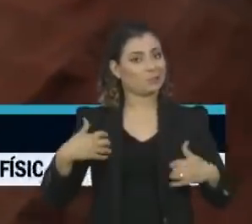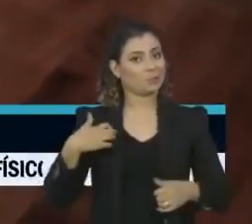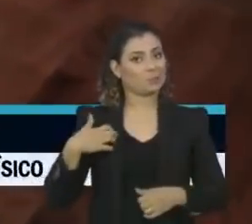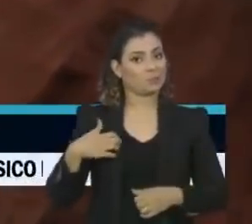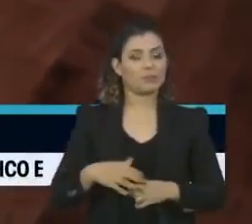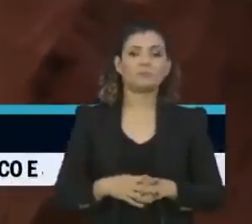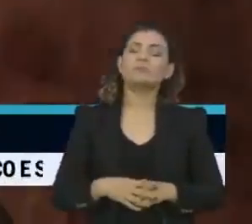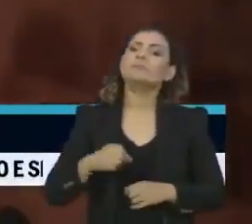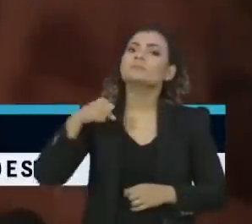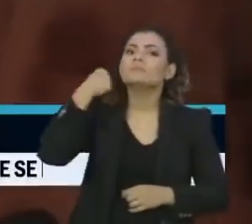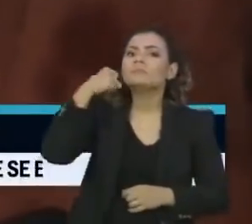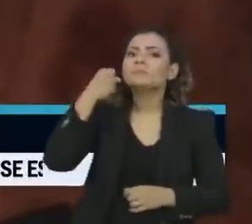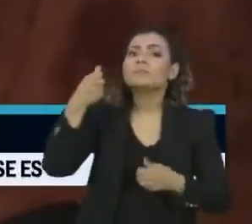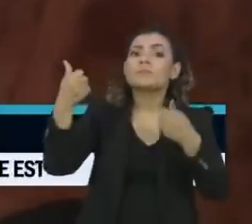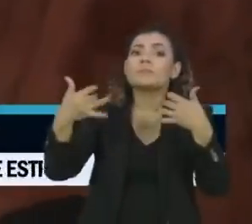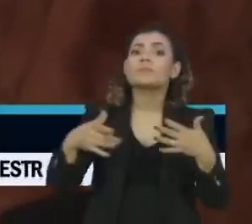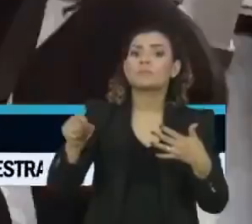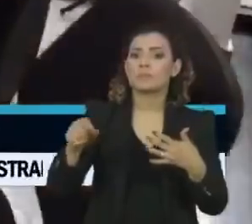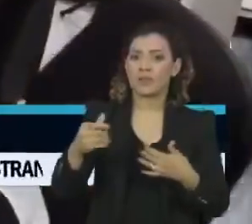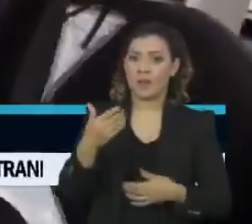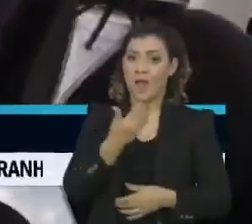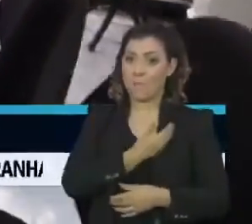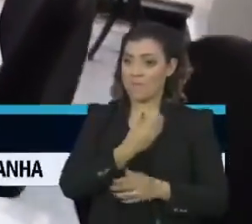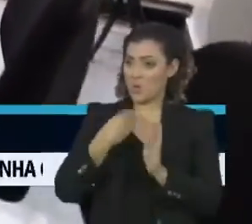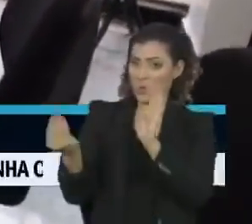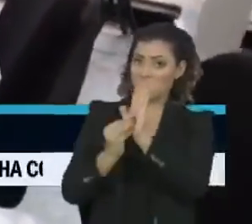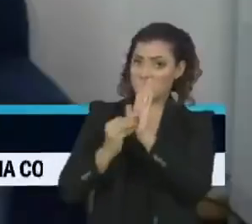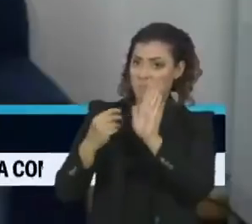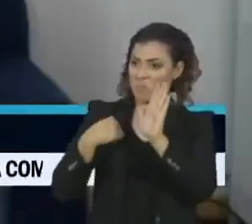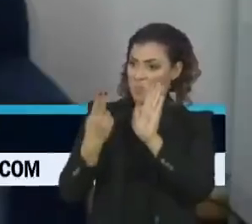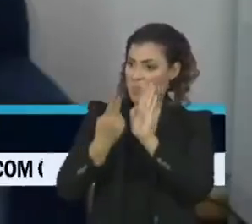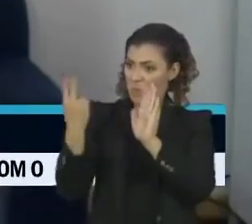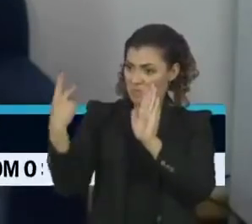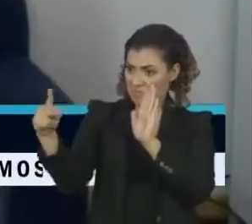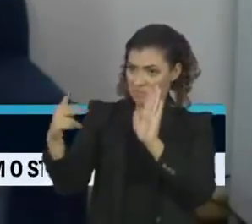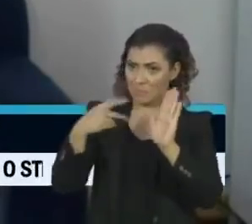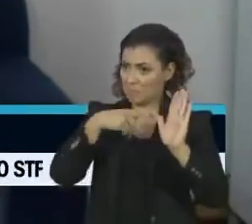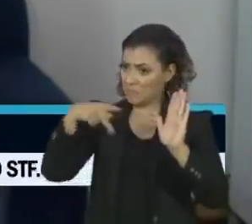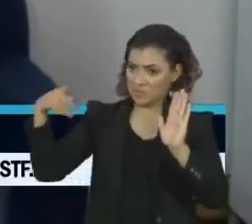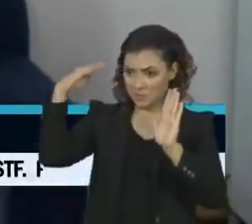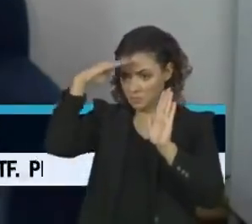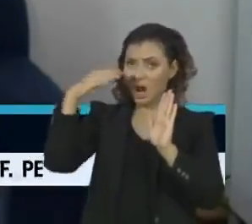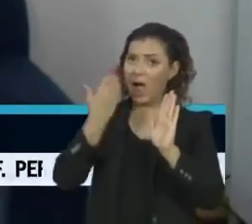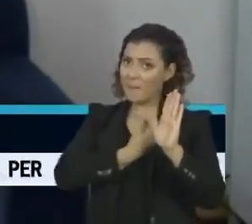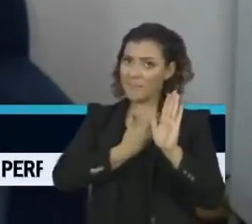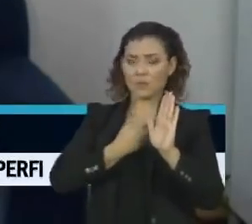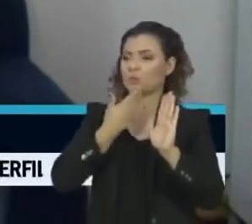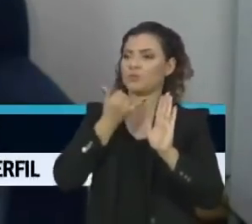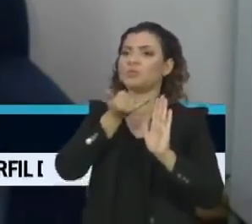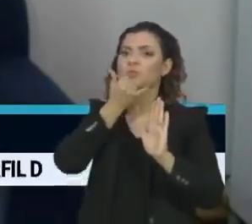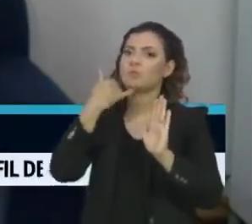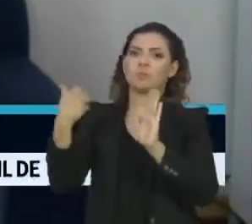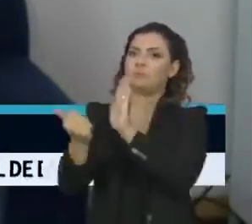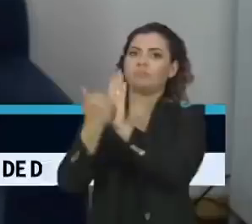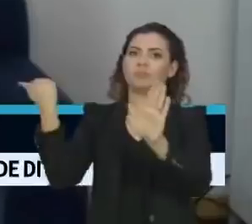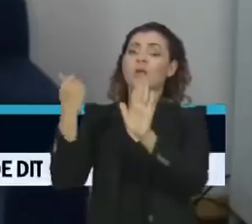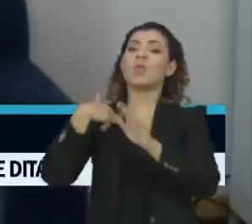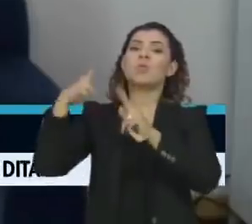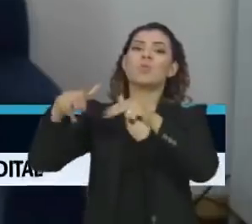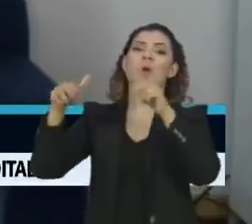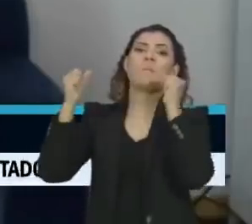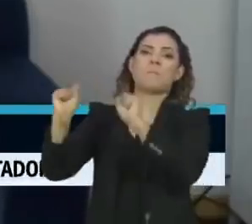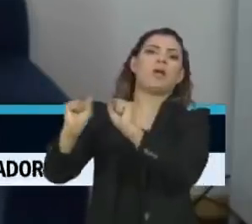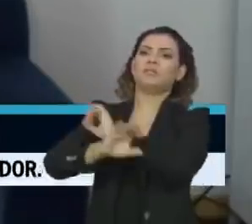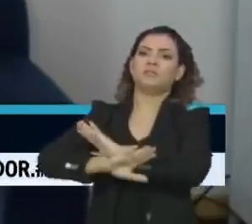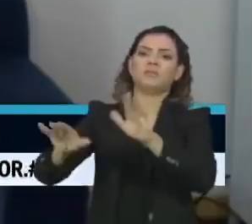o senador disse que riscou o presidente da sua agenda. Eu não só não liguei para ele, como nunca mais